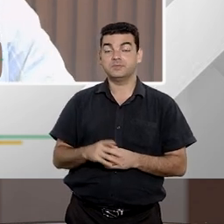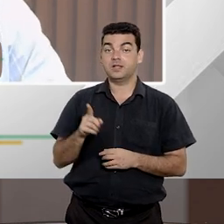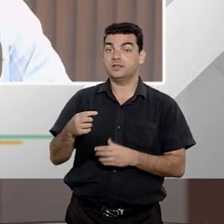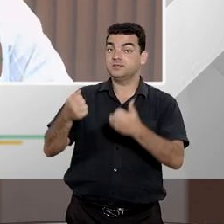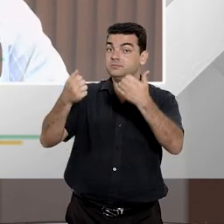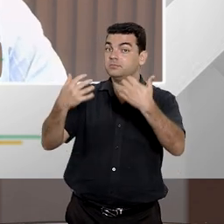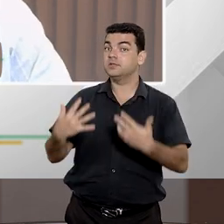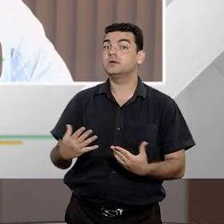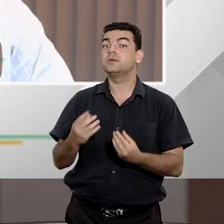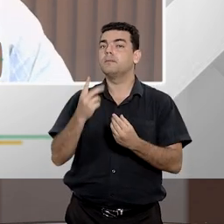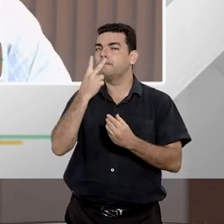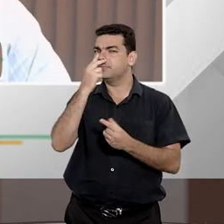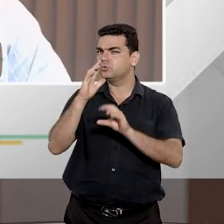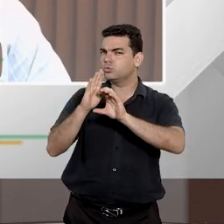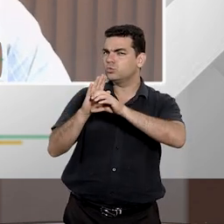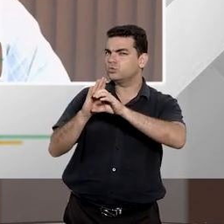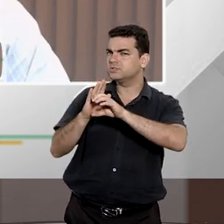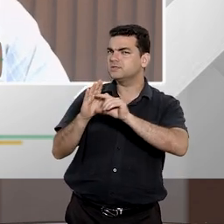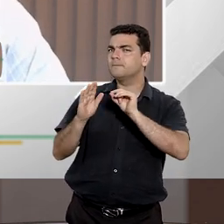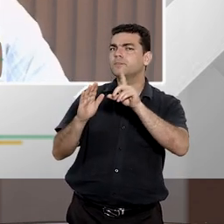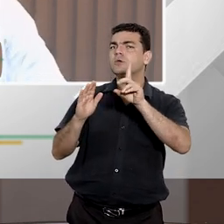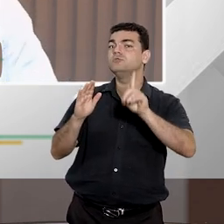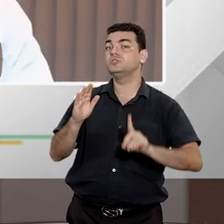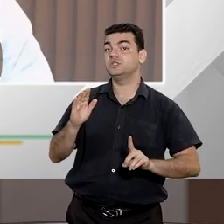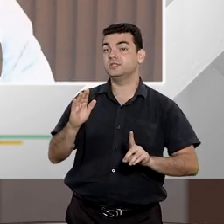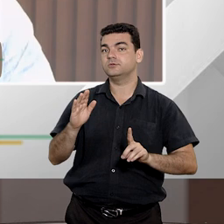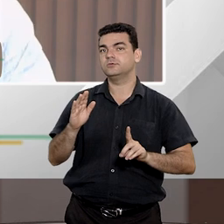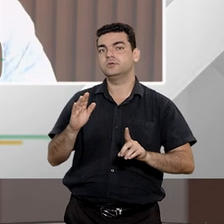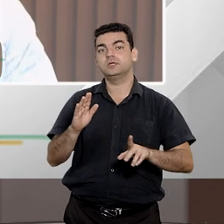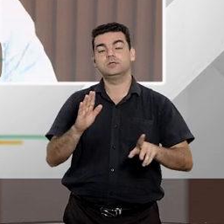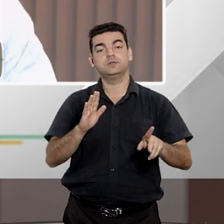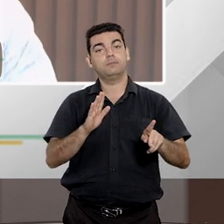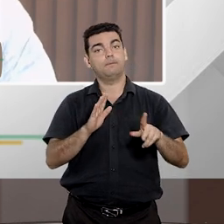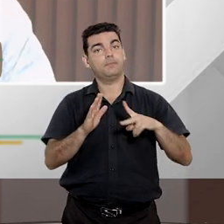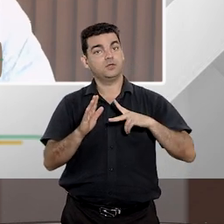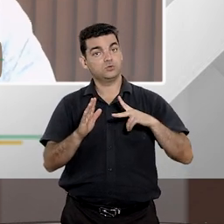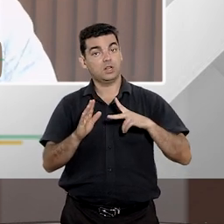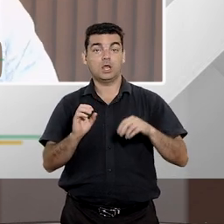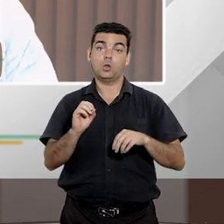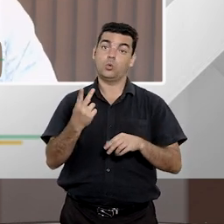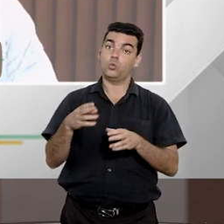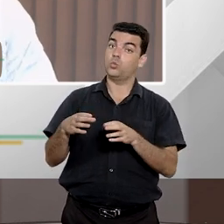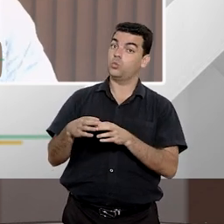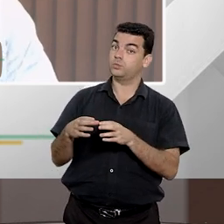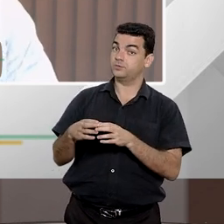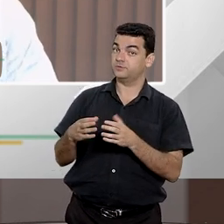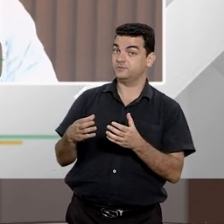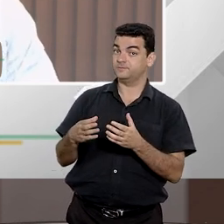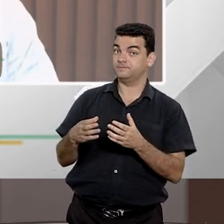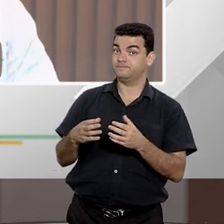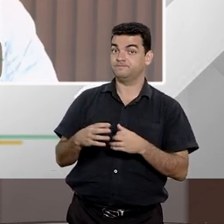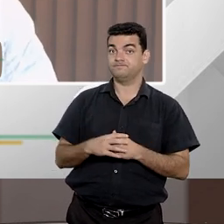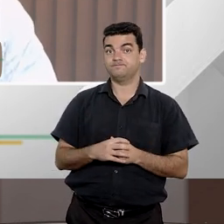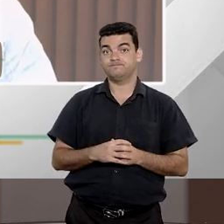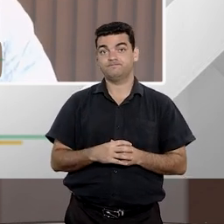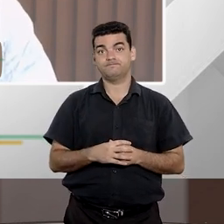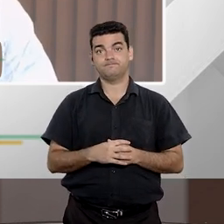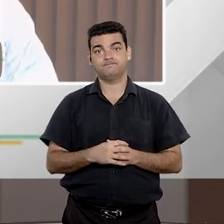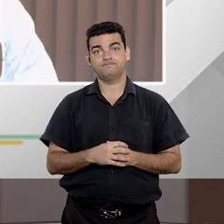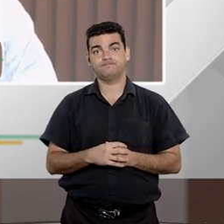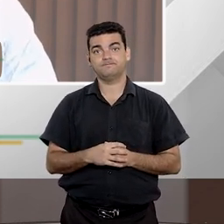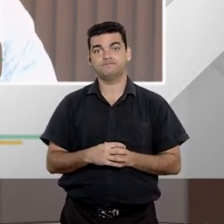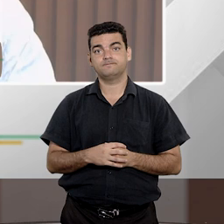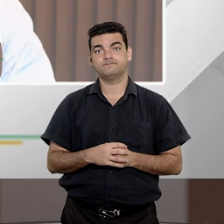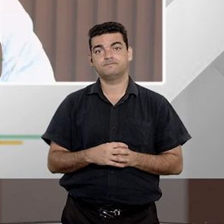trazer a conceituação daquilo que é o direito difuso, o direito coletivo e o direito individual homogêneo.